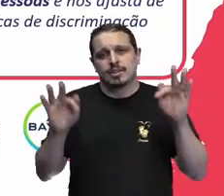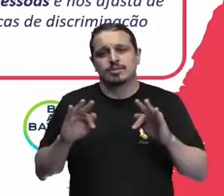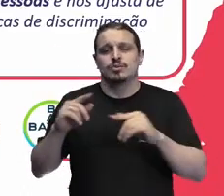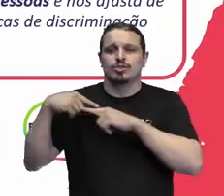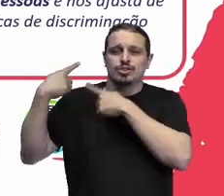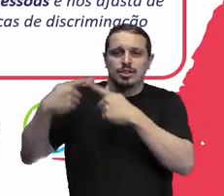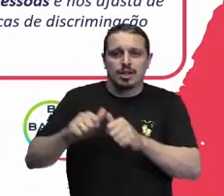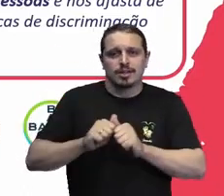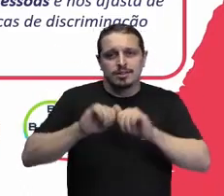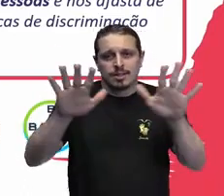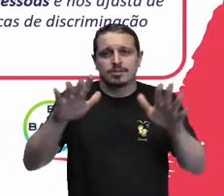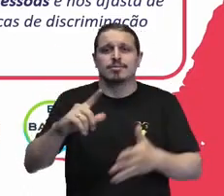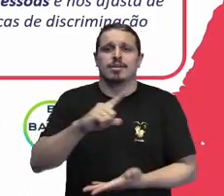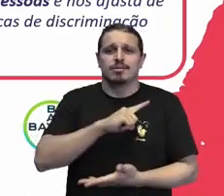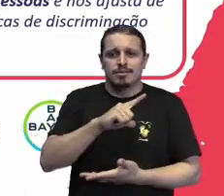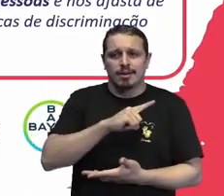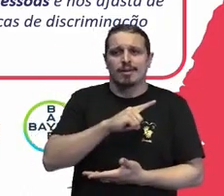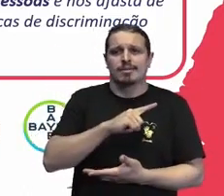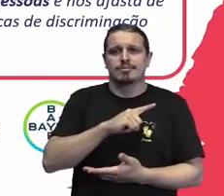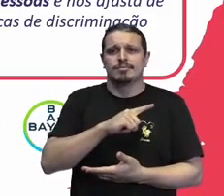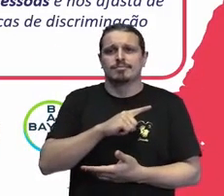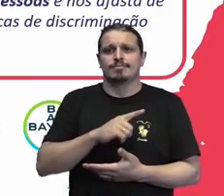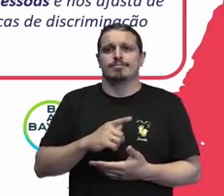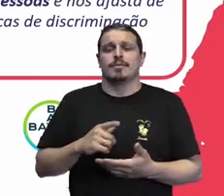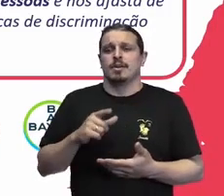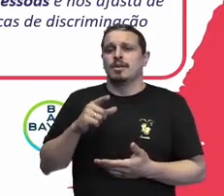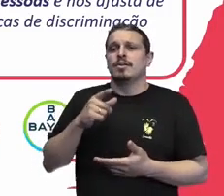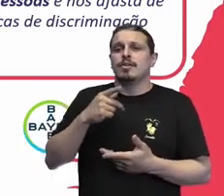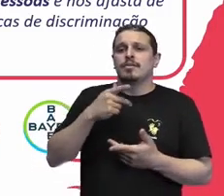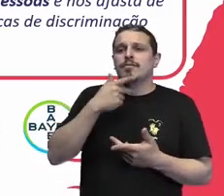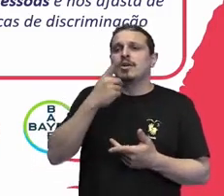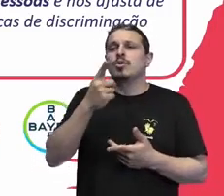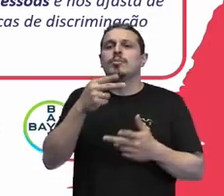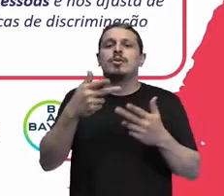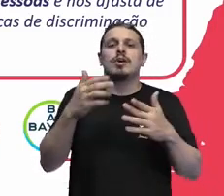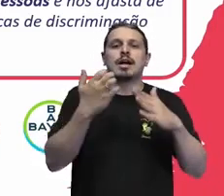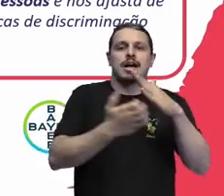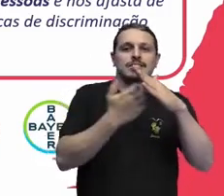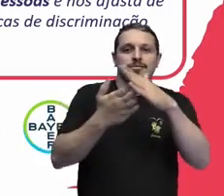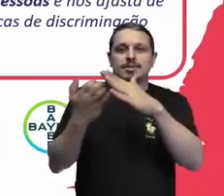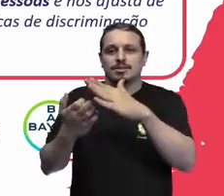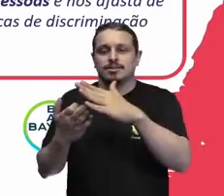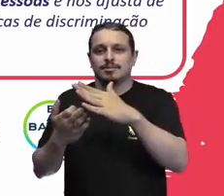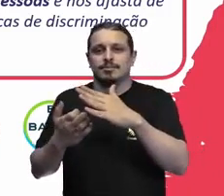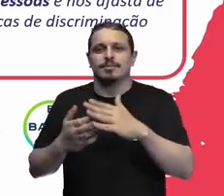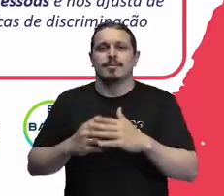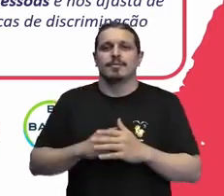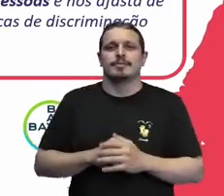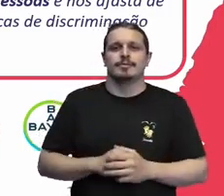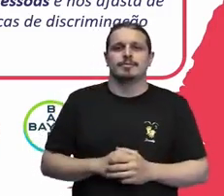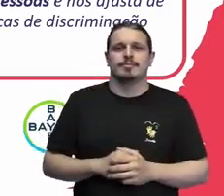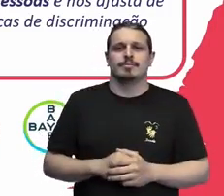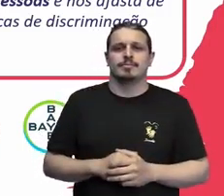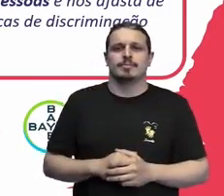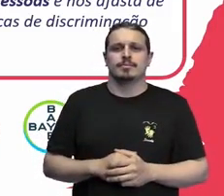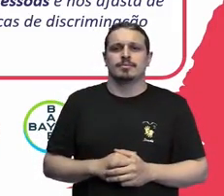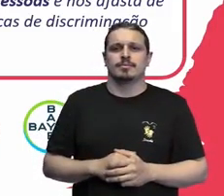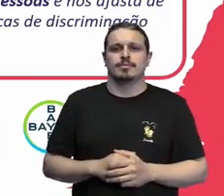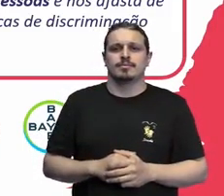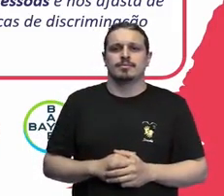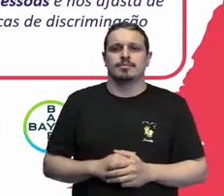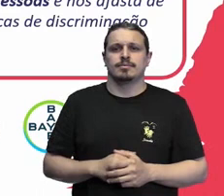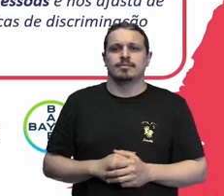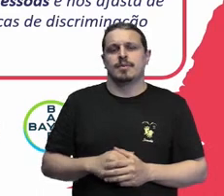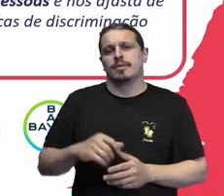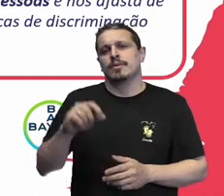tenha espaço também para falar com as organizações com os empresários com enfim com e com pessoas que